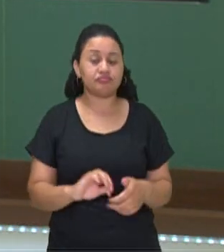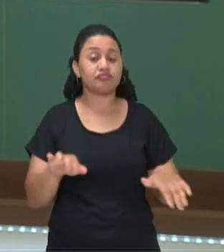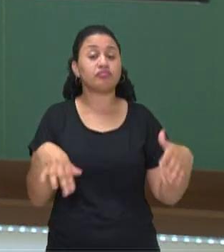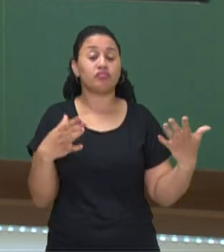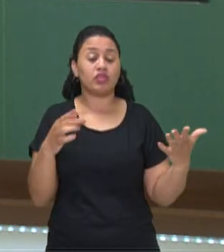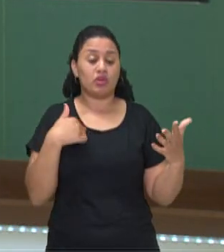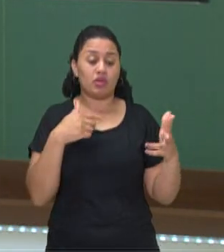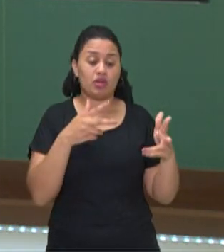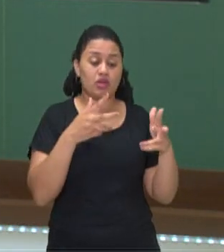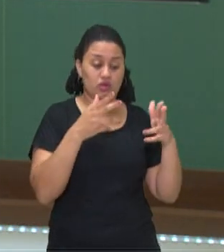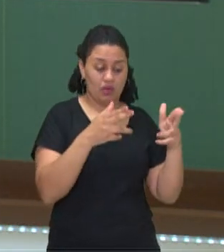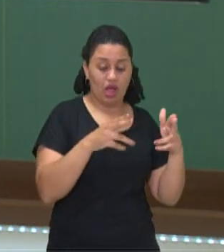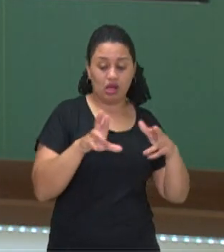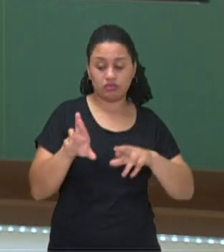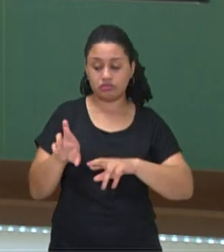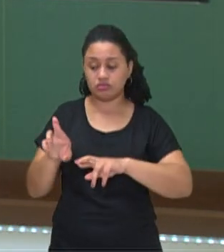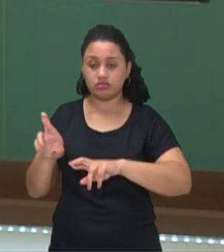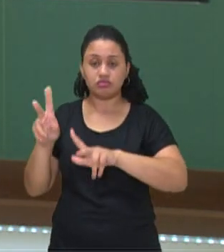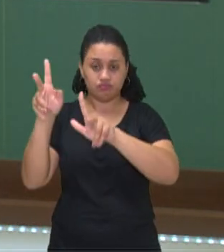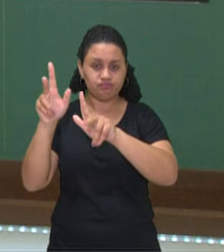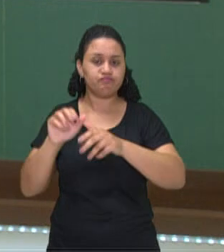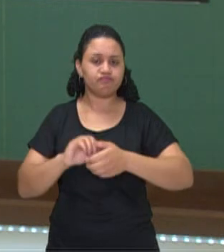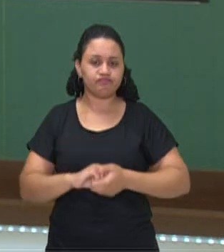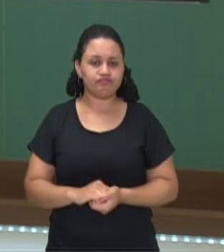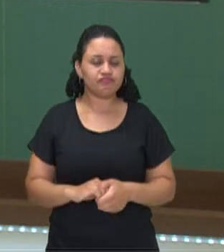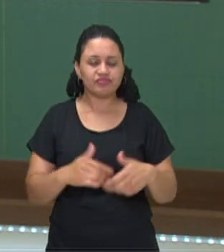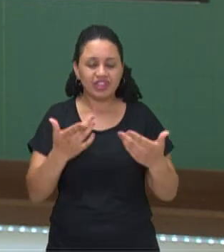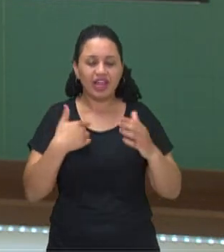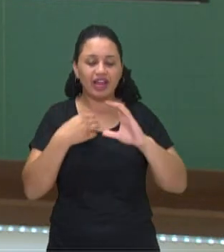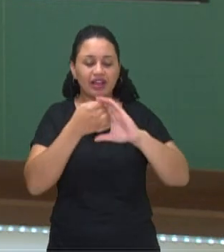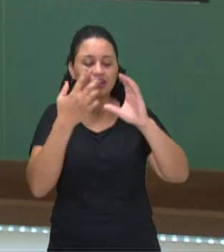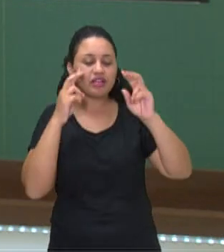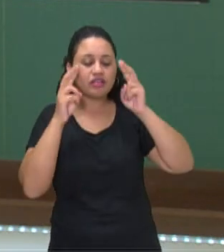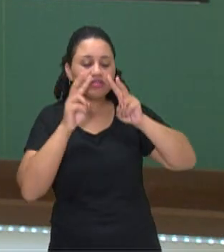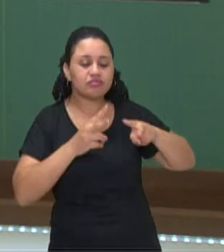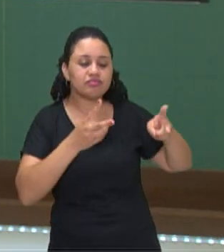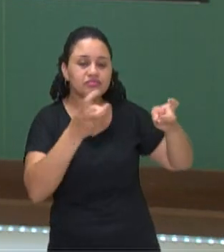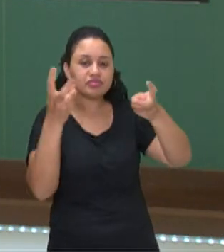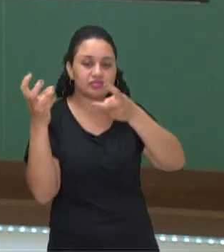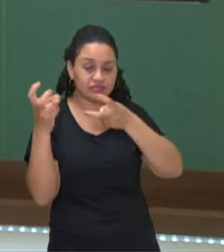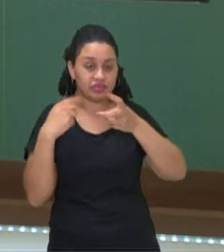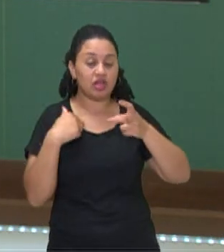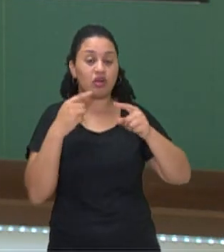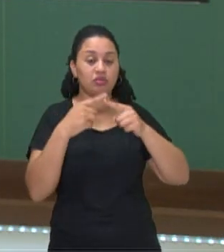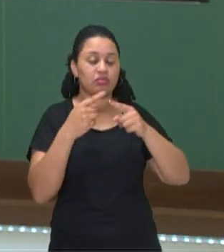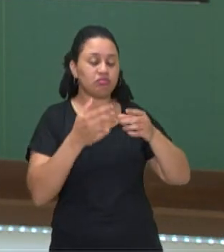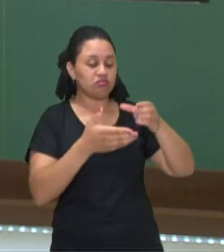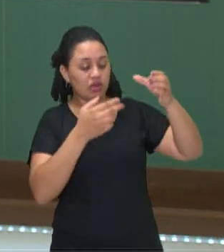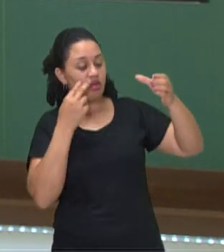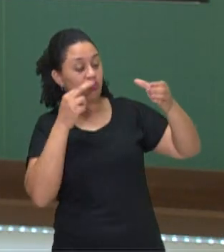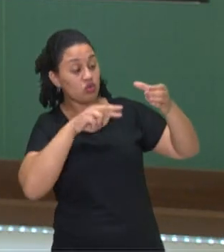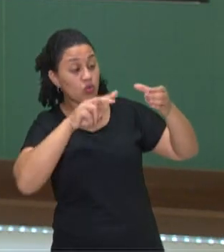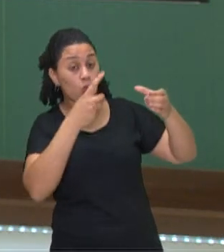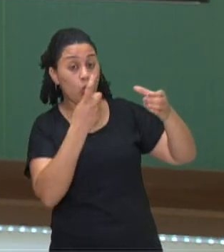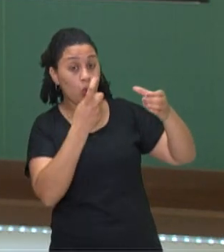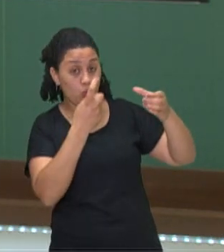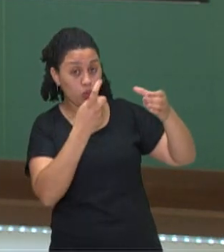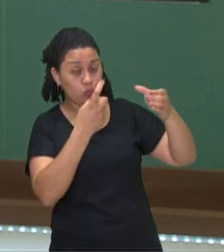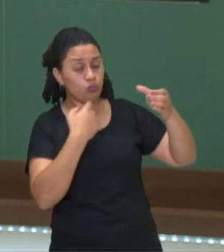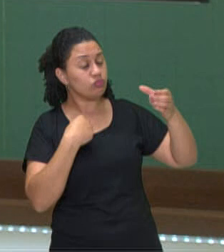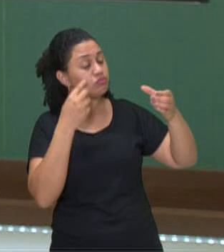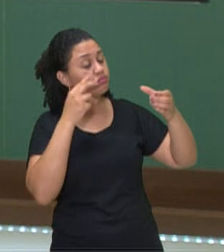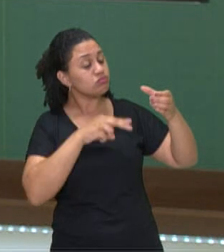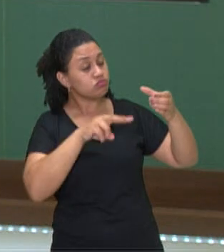Então, igual, diferente, é o aspecto visual. Quando eu vejo um único aspecto visual, ou quando eu